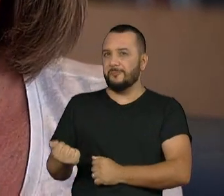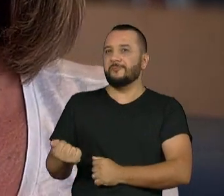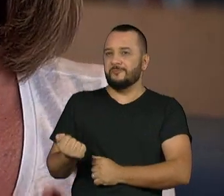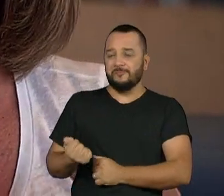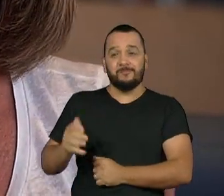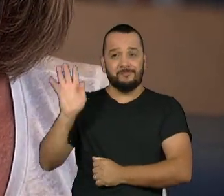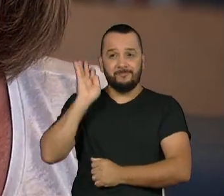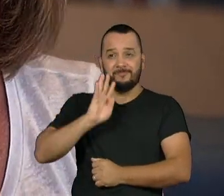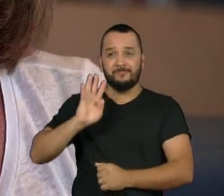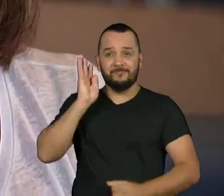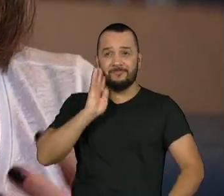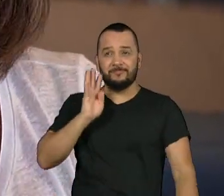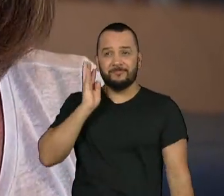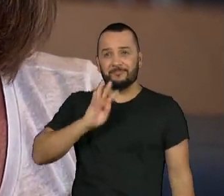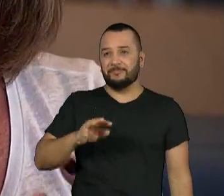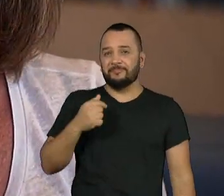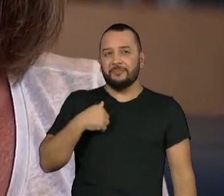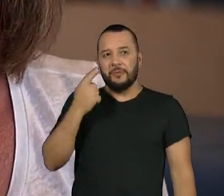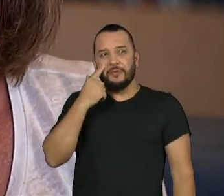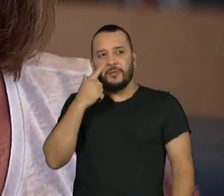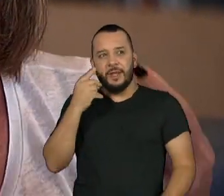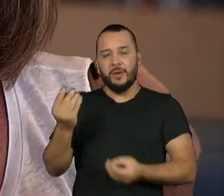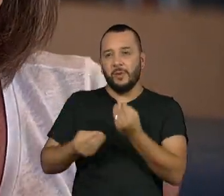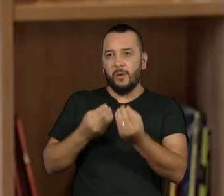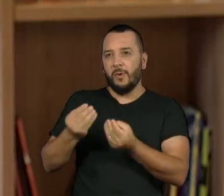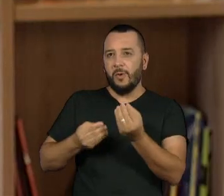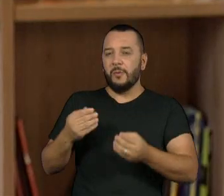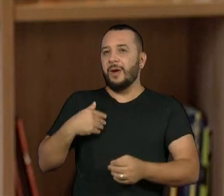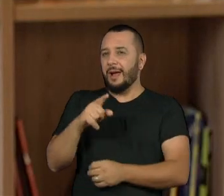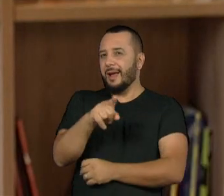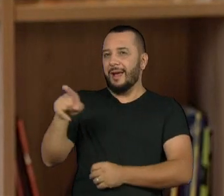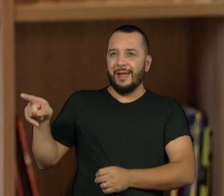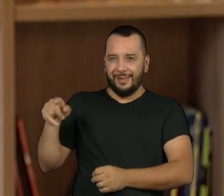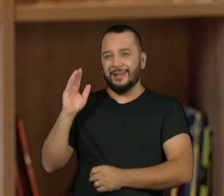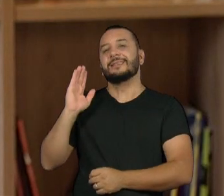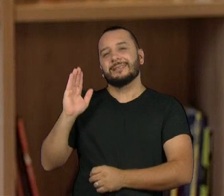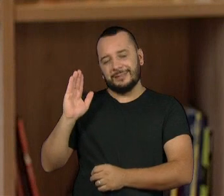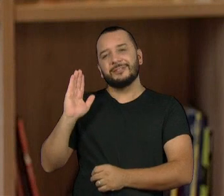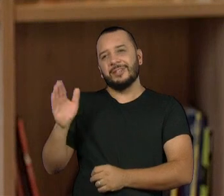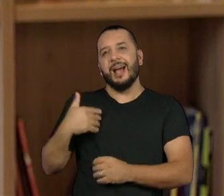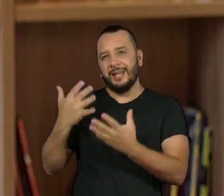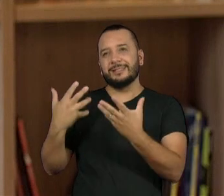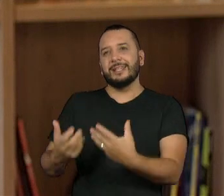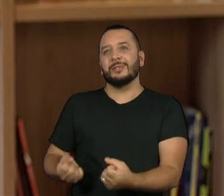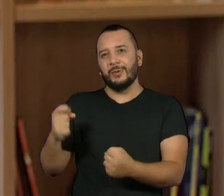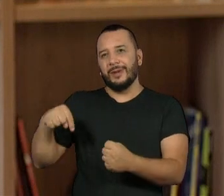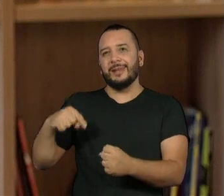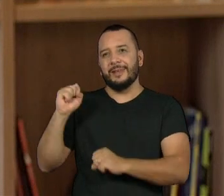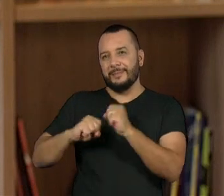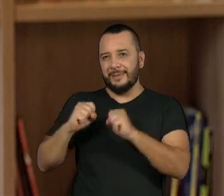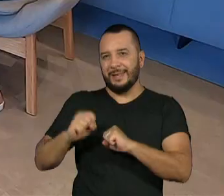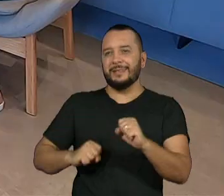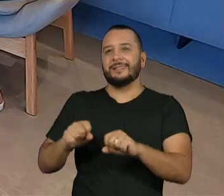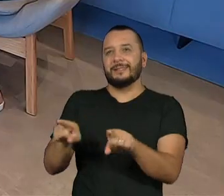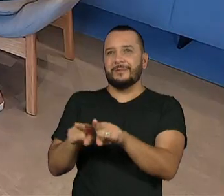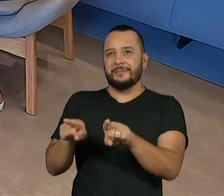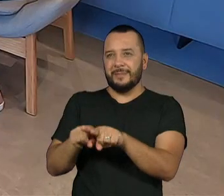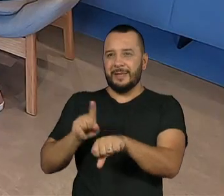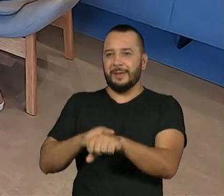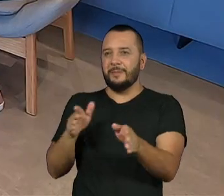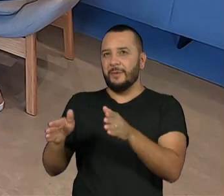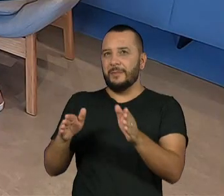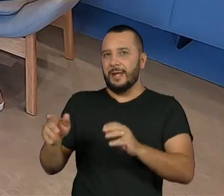legal ver como elas são aderentes à nossa empresa, como elas são aderentes ao momento. Cabeça